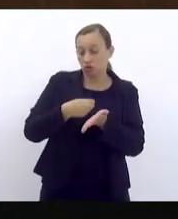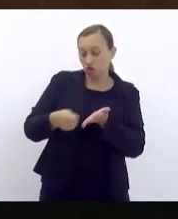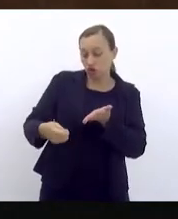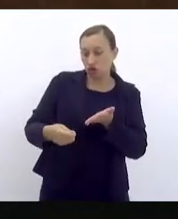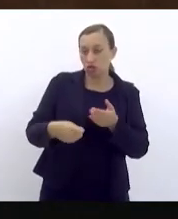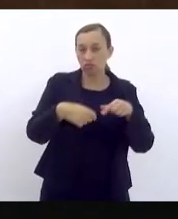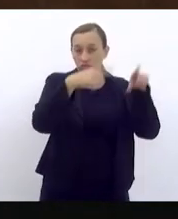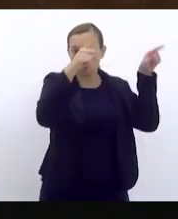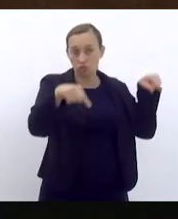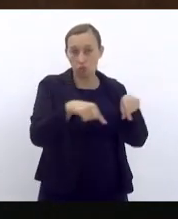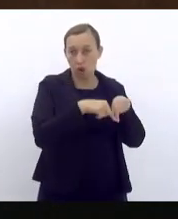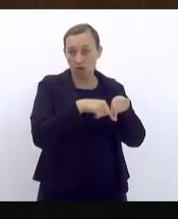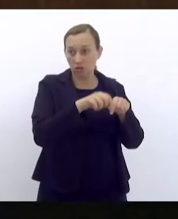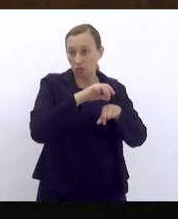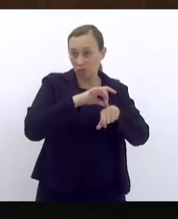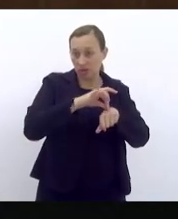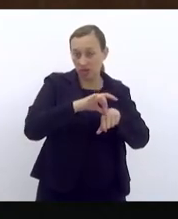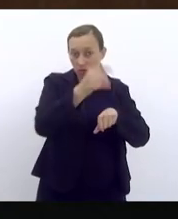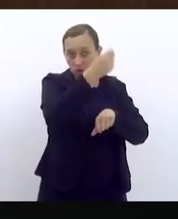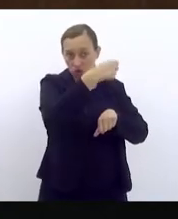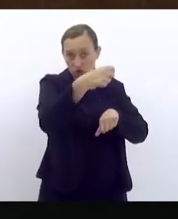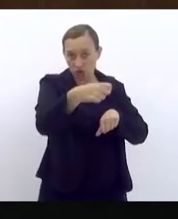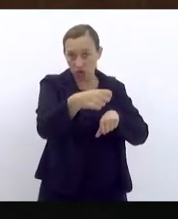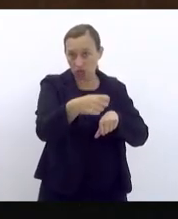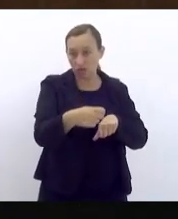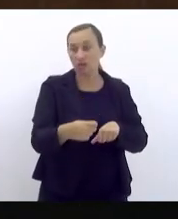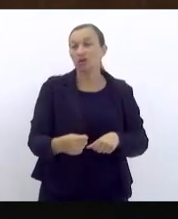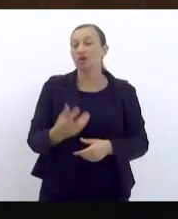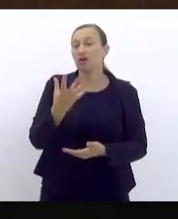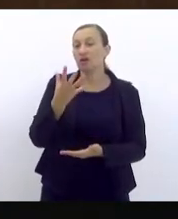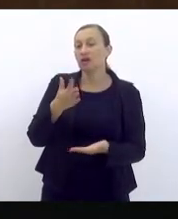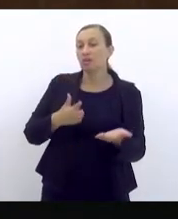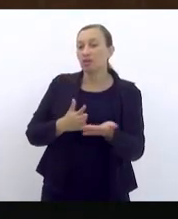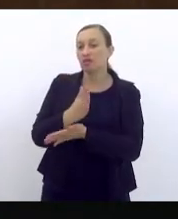o voto no mérito senhora presidente é favorável